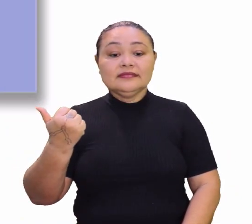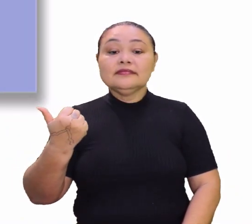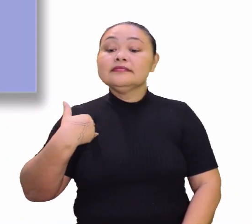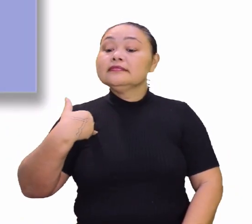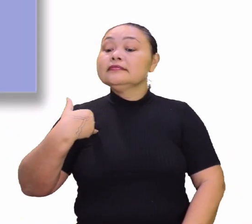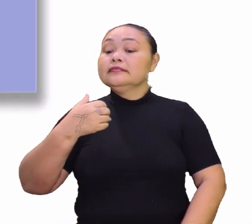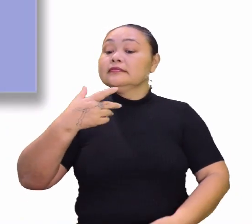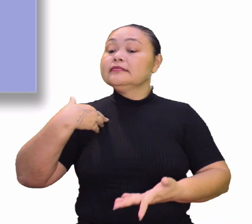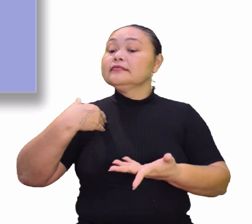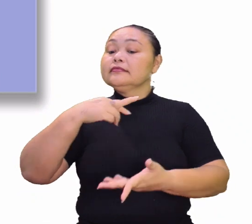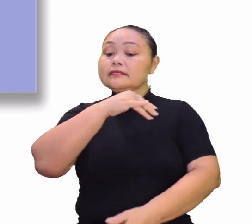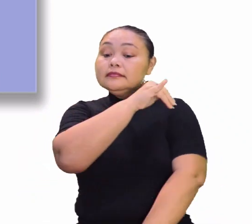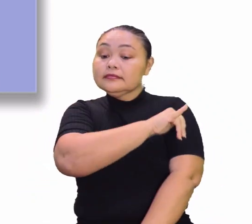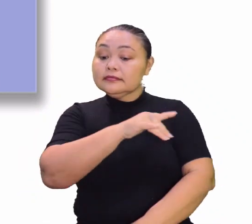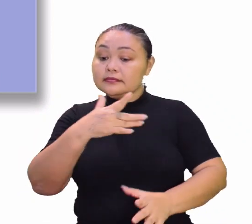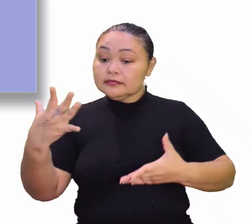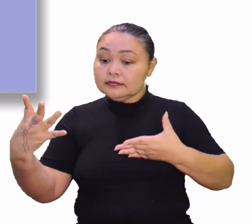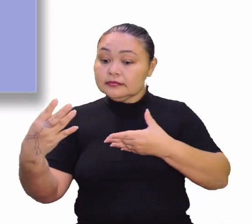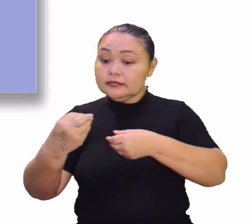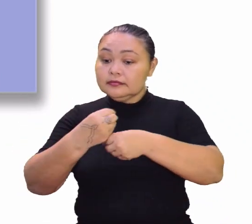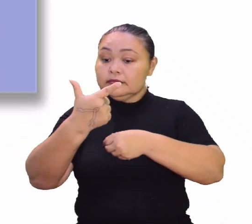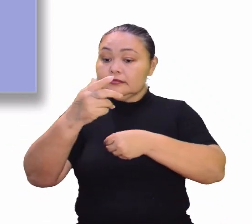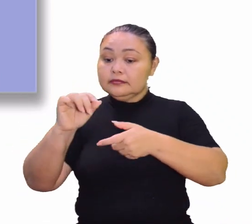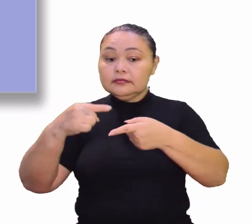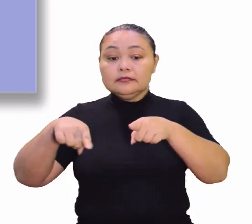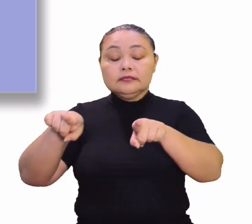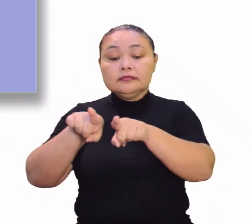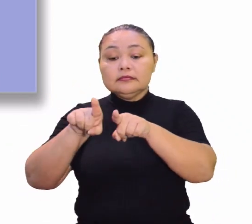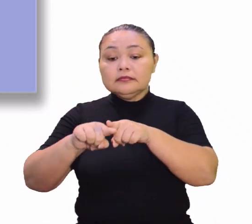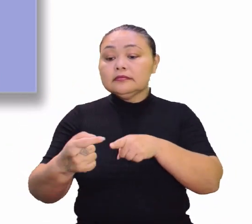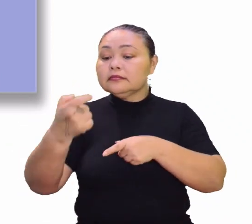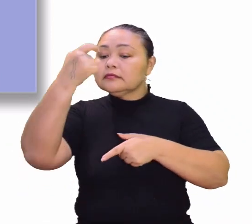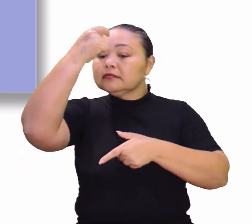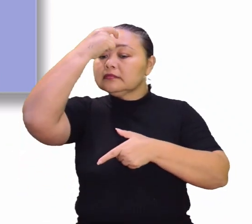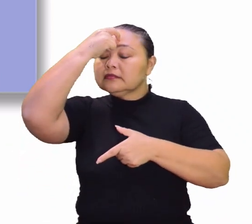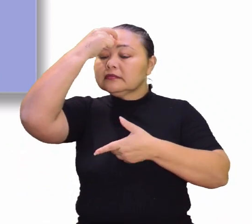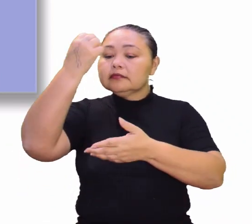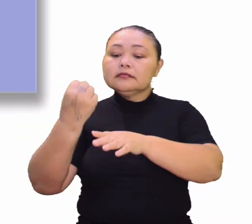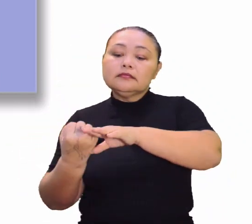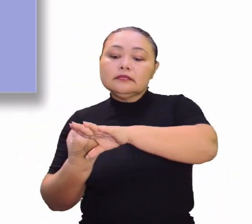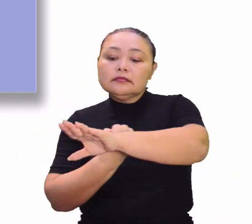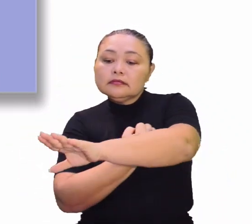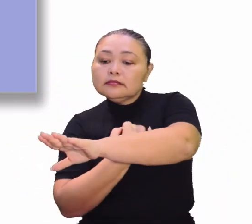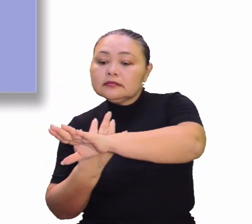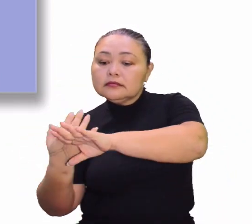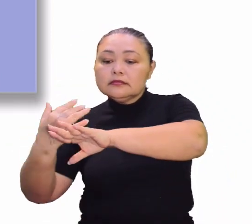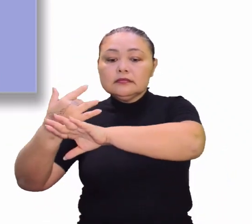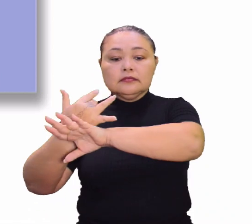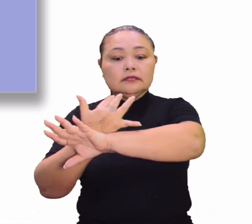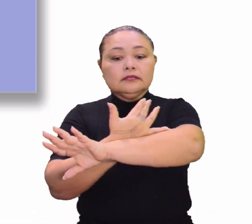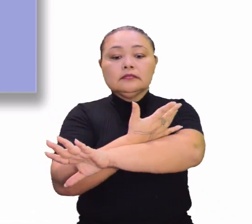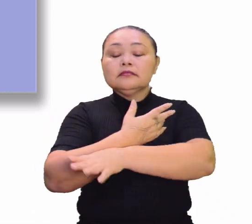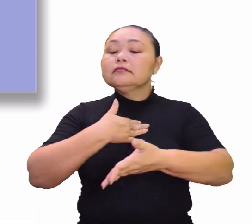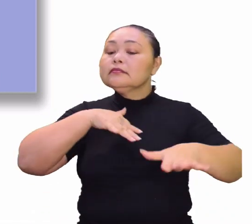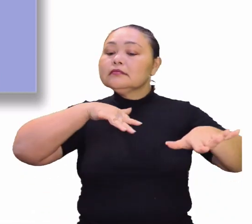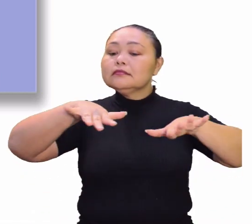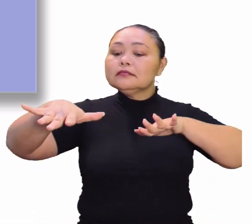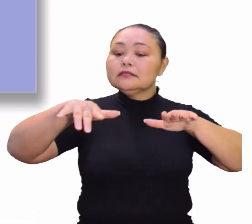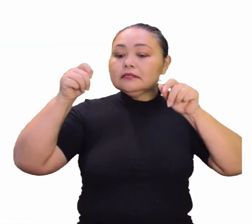A Rio mais 20. A questão da consciência ecológica e os movimentos ambientalistas.